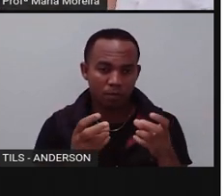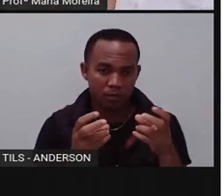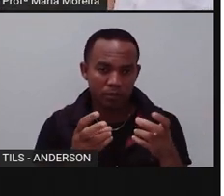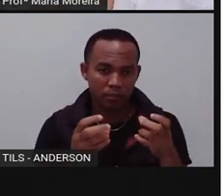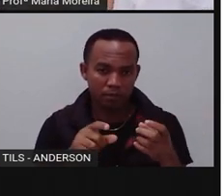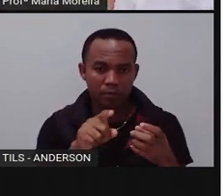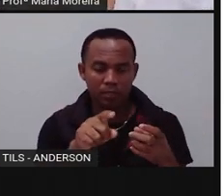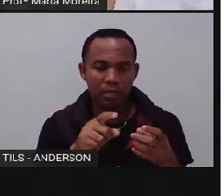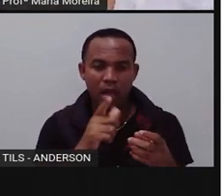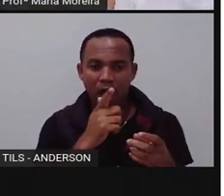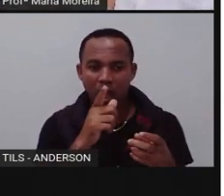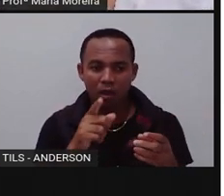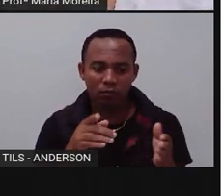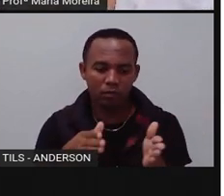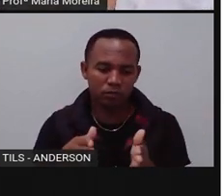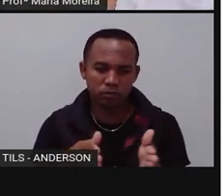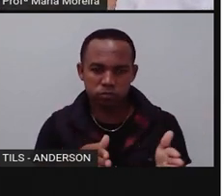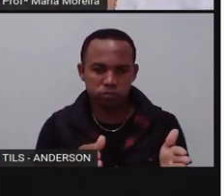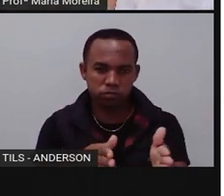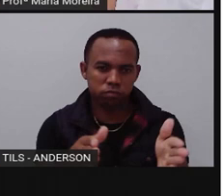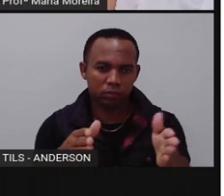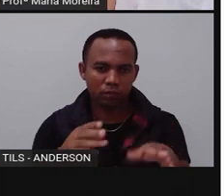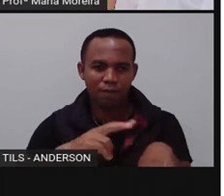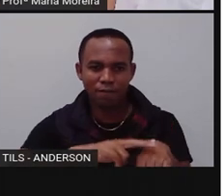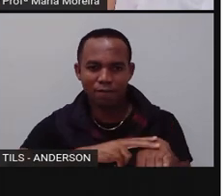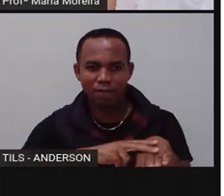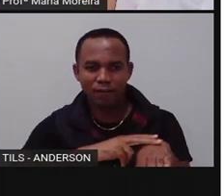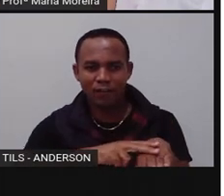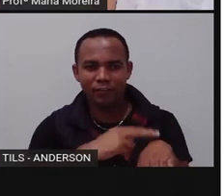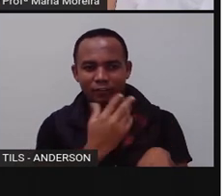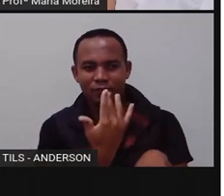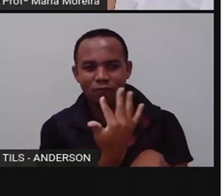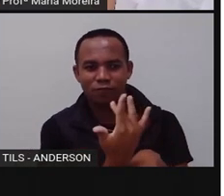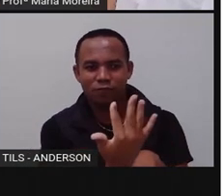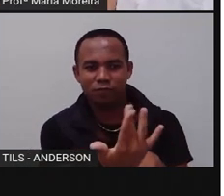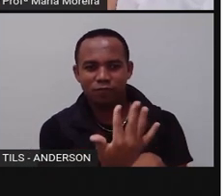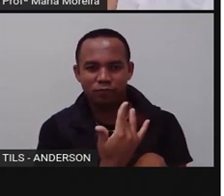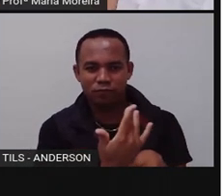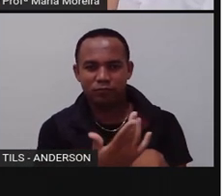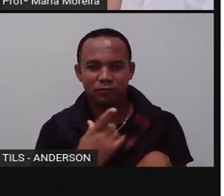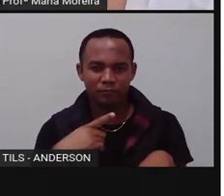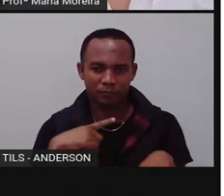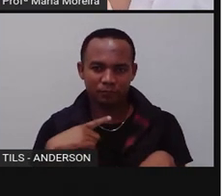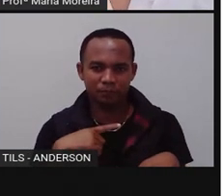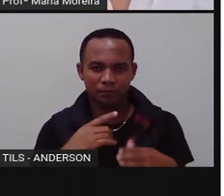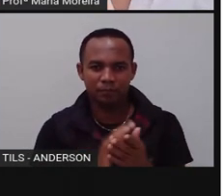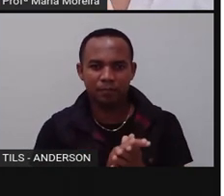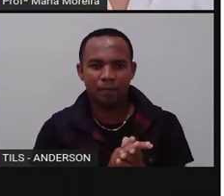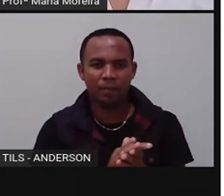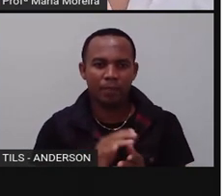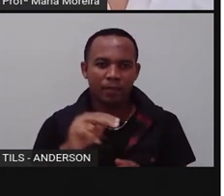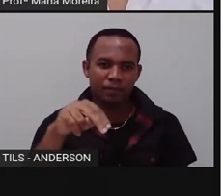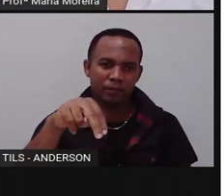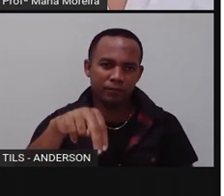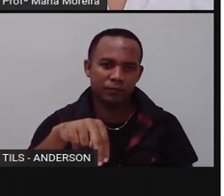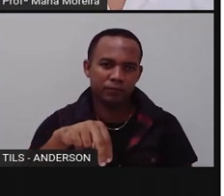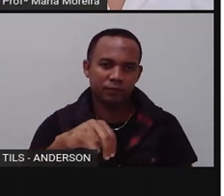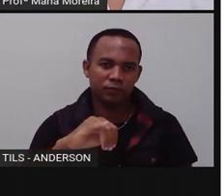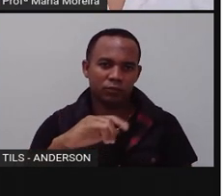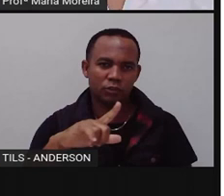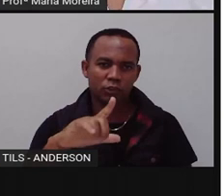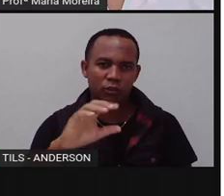do Rio Nilo, ela é bem verdinha, bem, bem, bem verdinha. Bom, o Nilo passa por dez